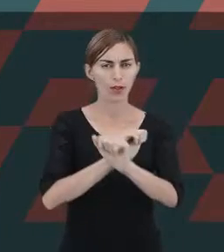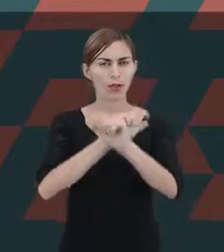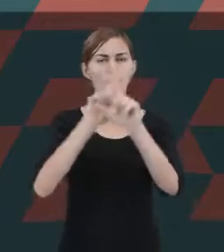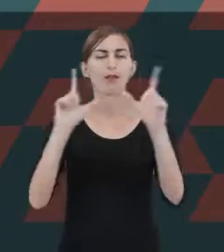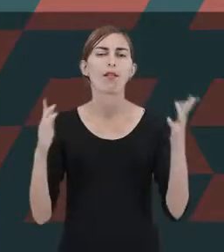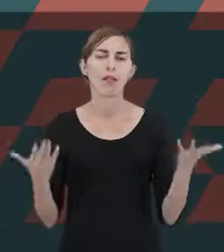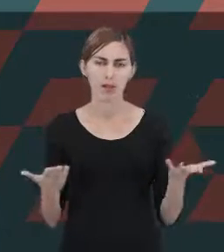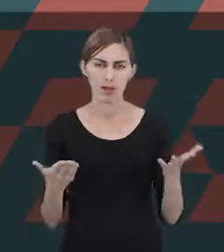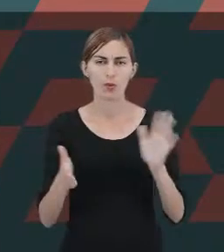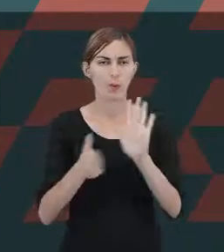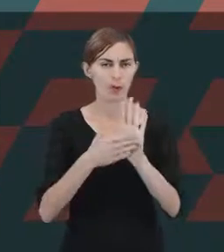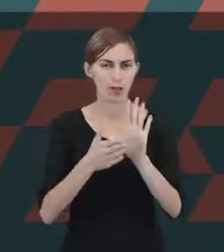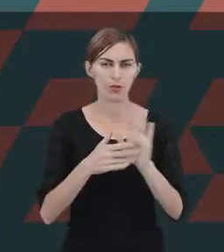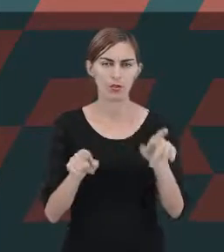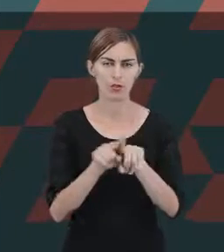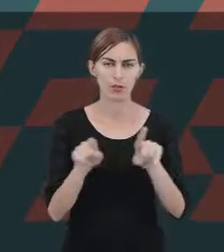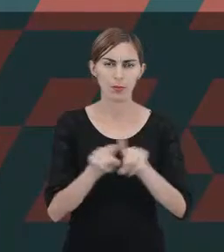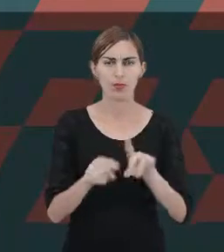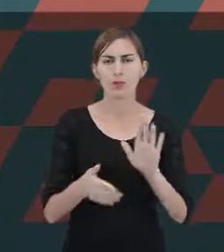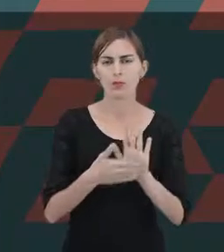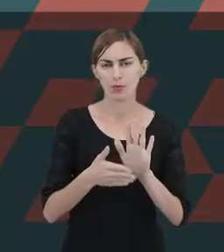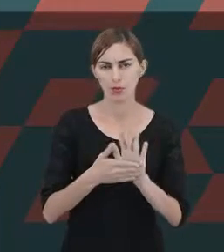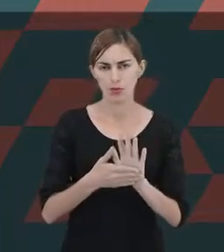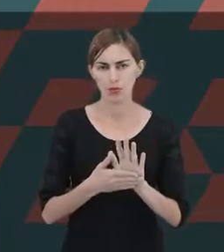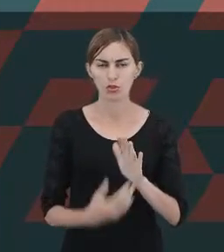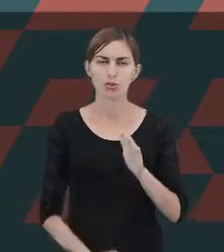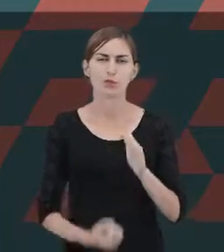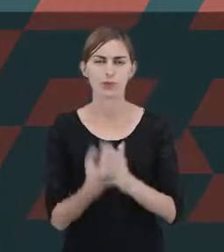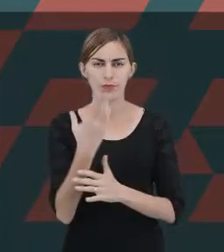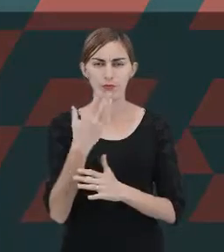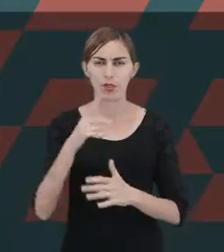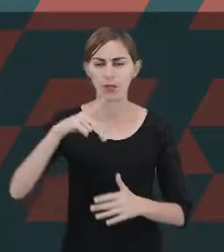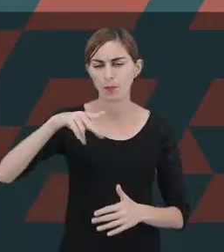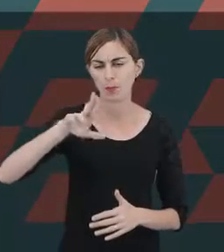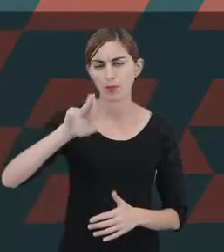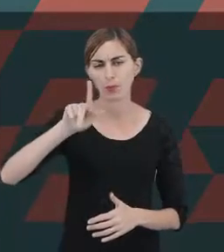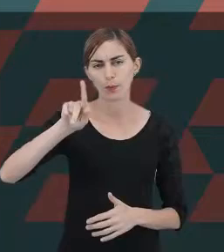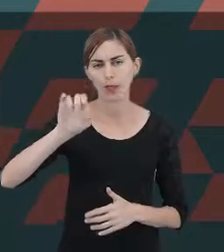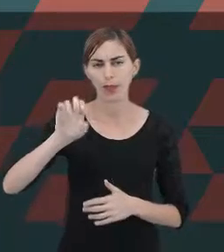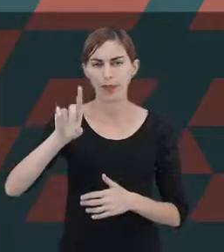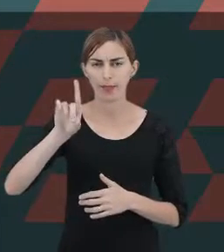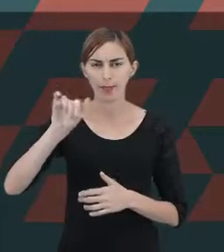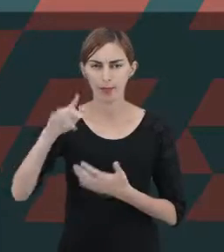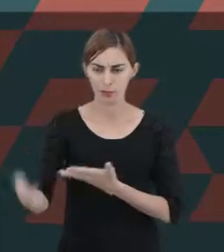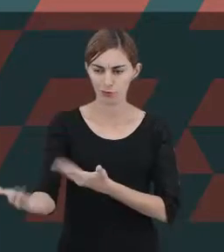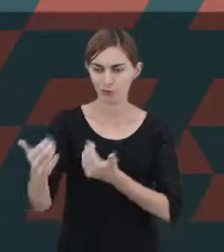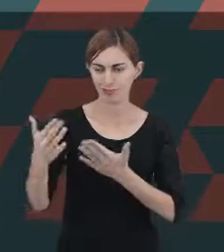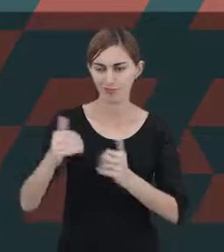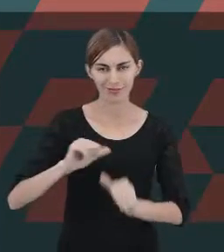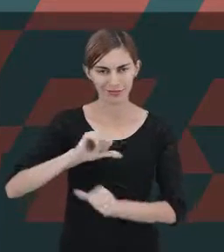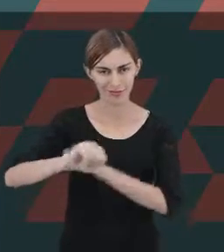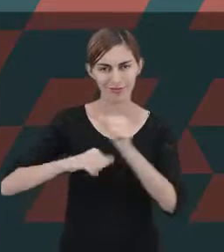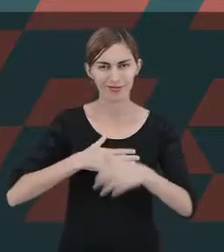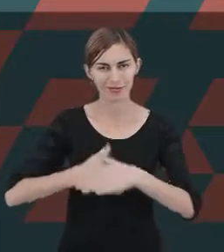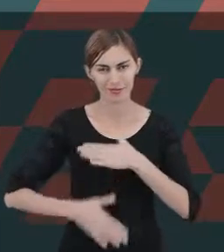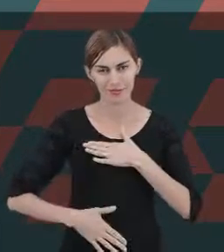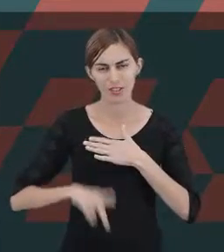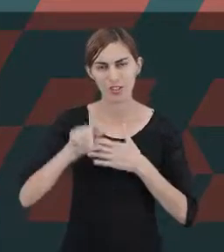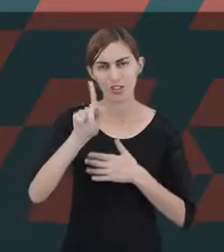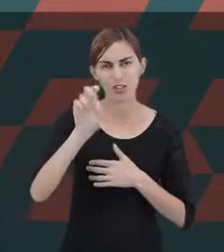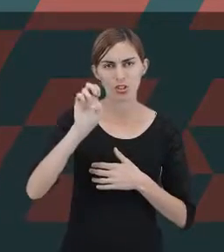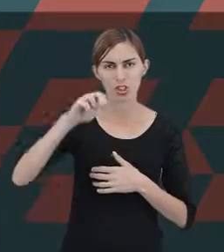pauta também uma proposta de surgimento da puberdade e da adolescência. E, na fase genital, seria o